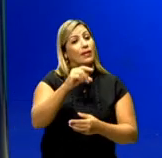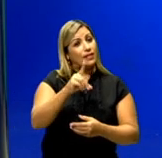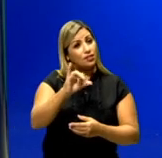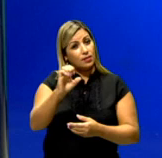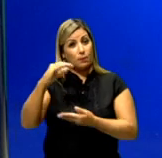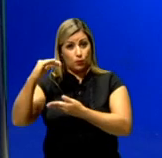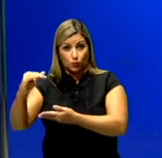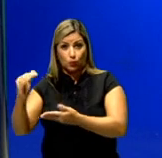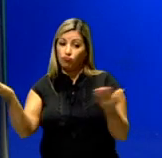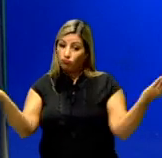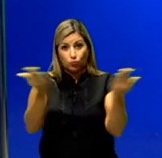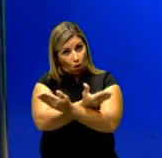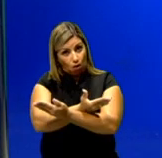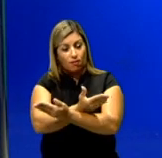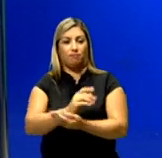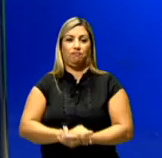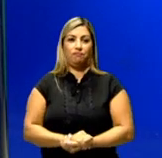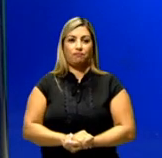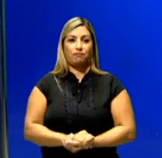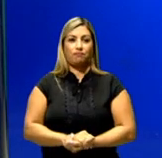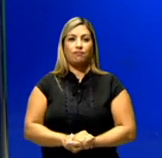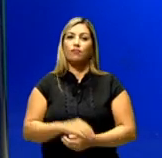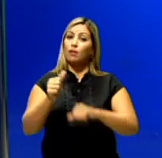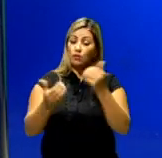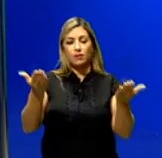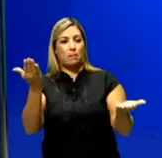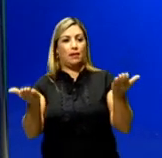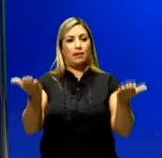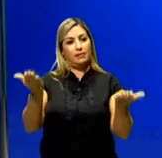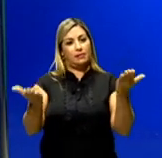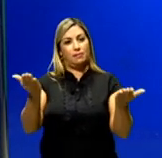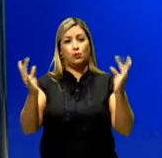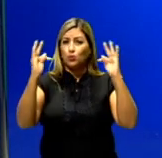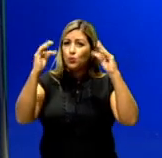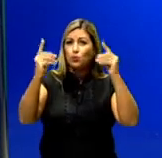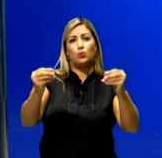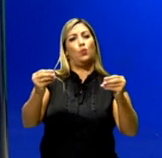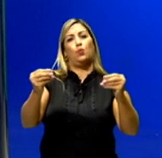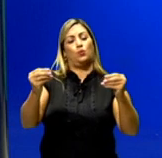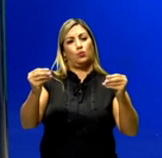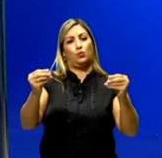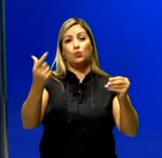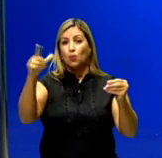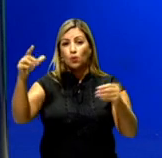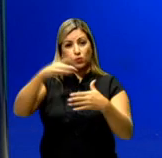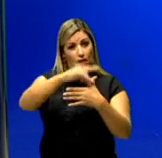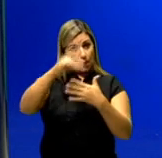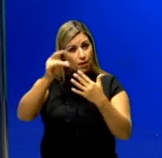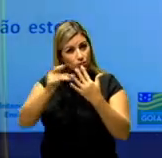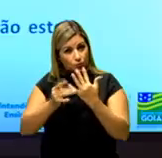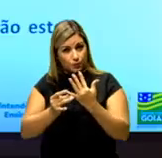coeficiente do reagente. E depois, fazer o balanceamento de todos os outros elementos.